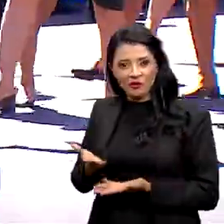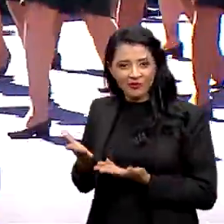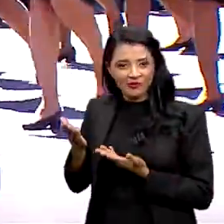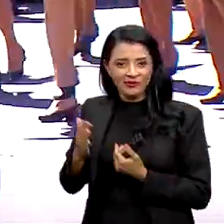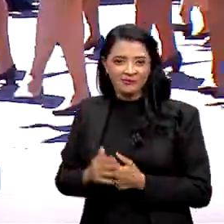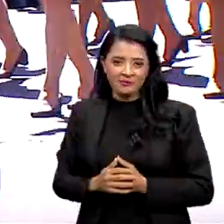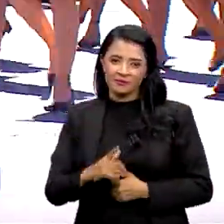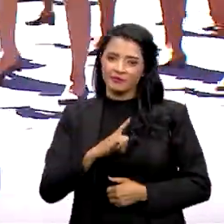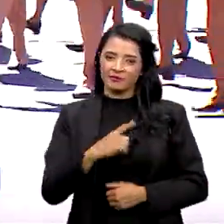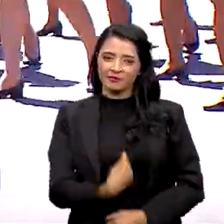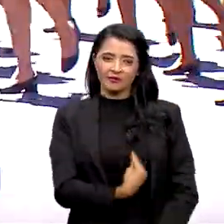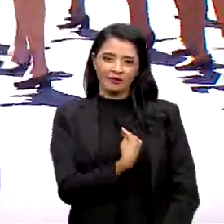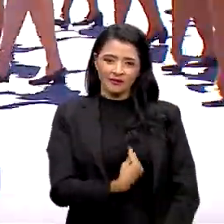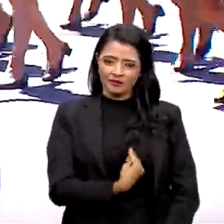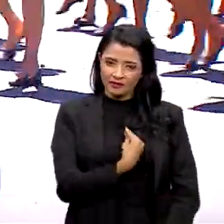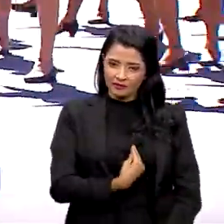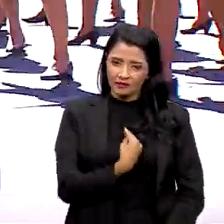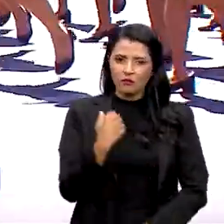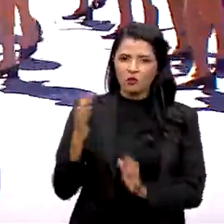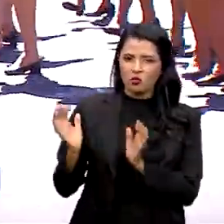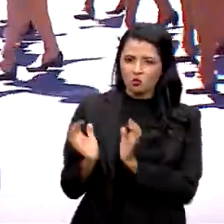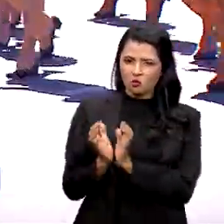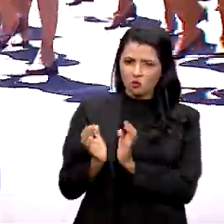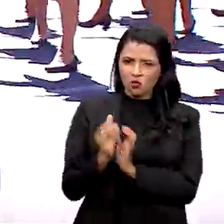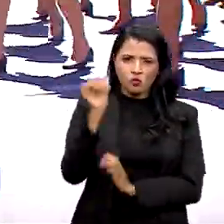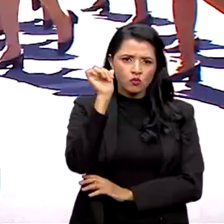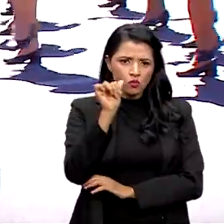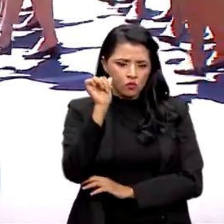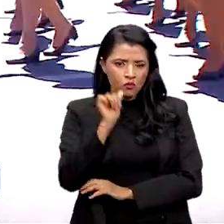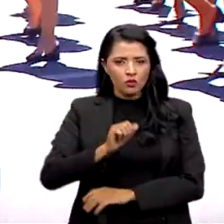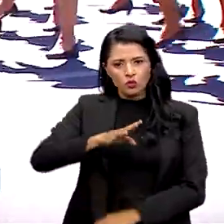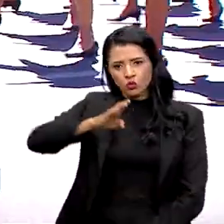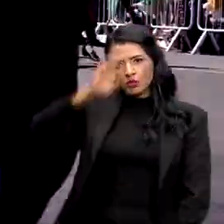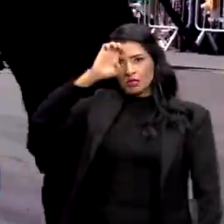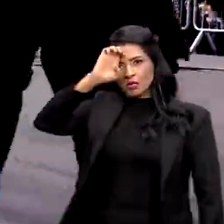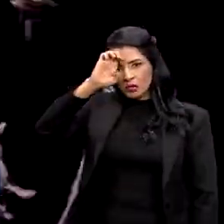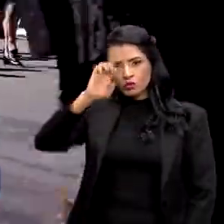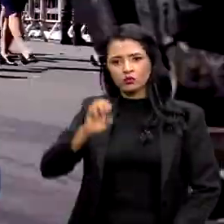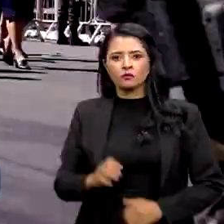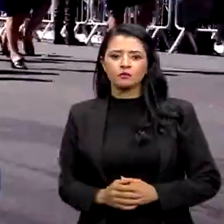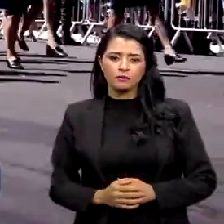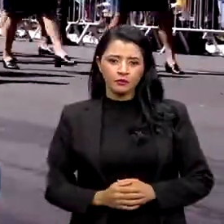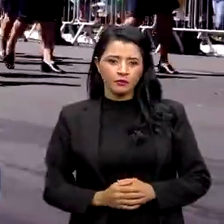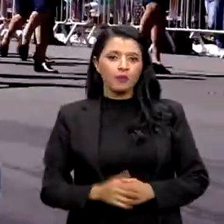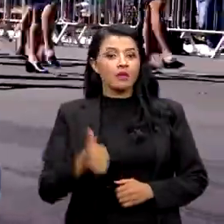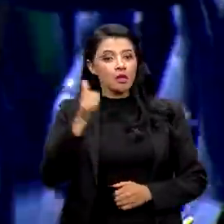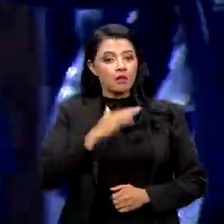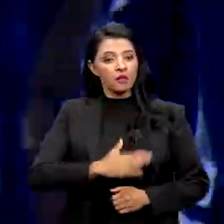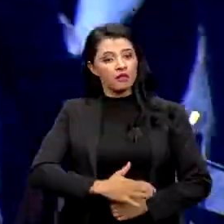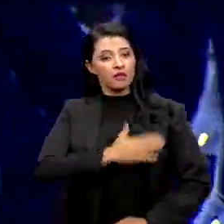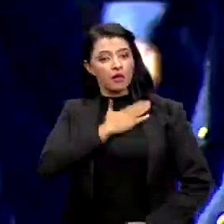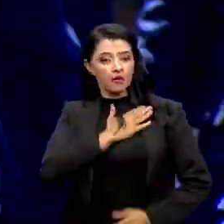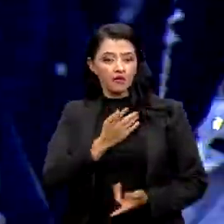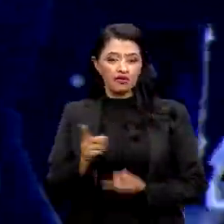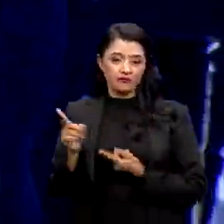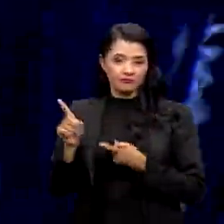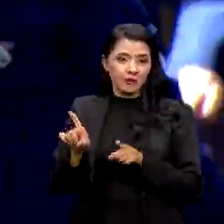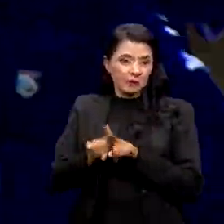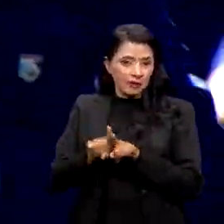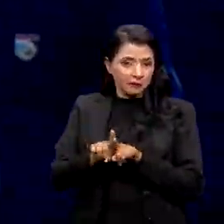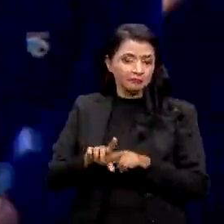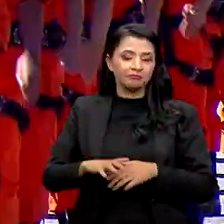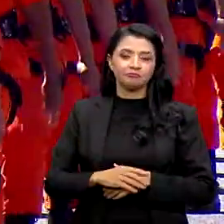Estiveram presentes o grupamento feminino do exército e as militares da aeronáutica.